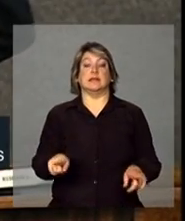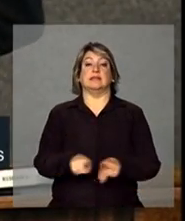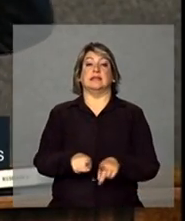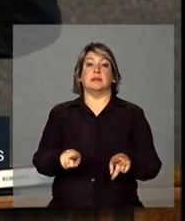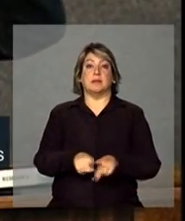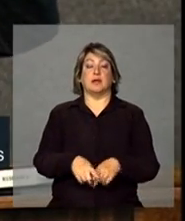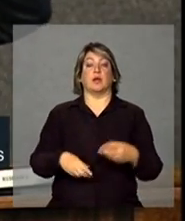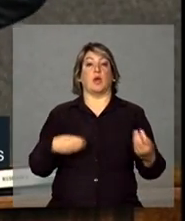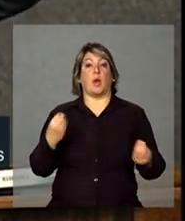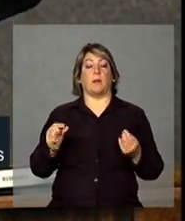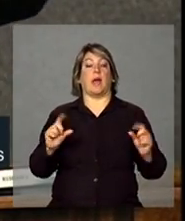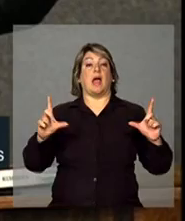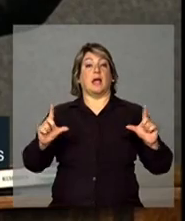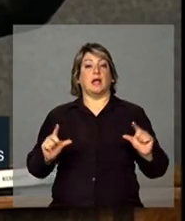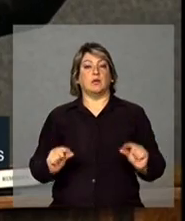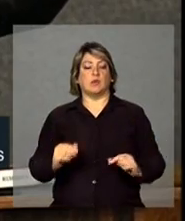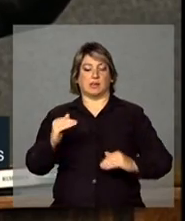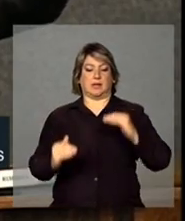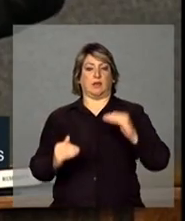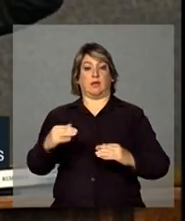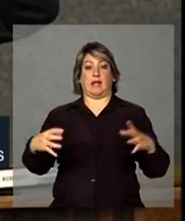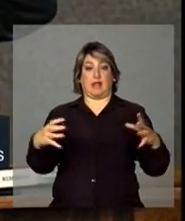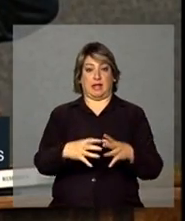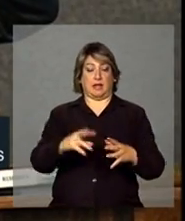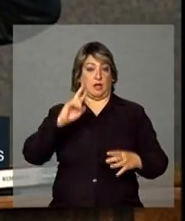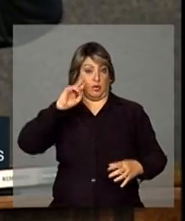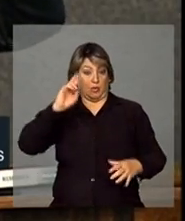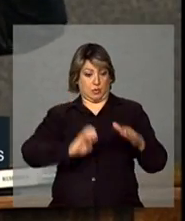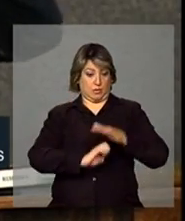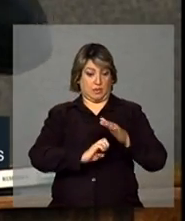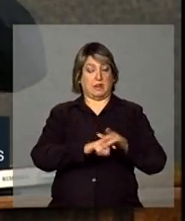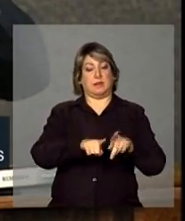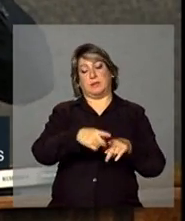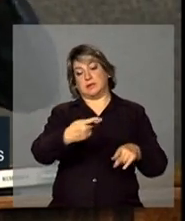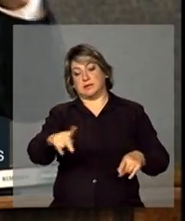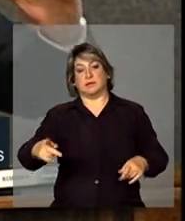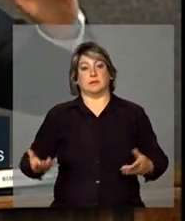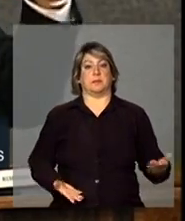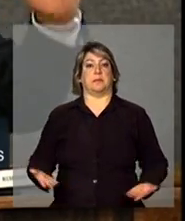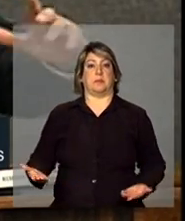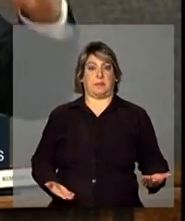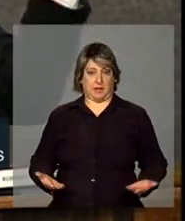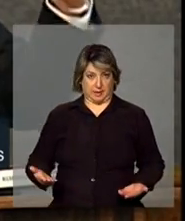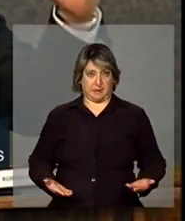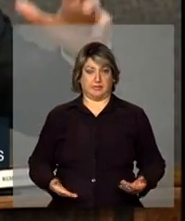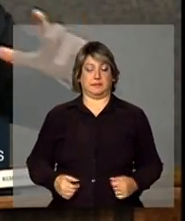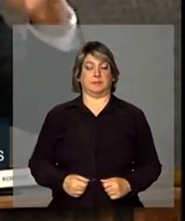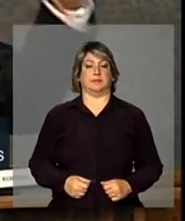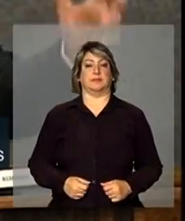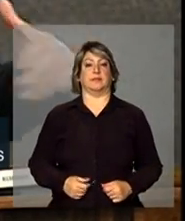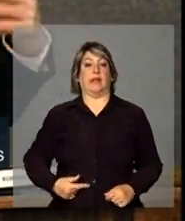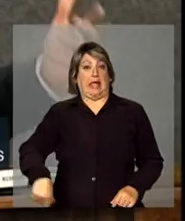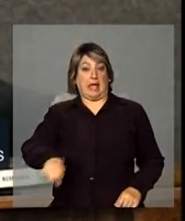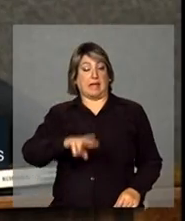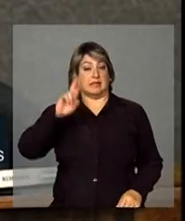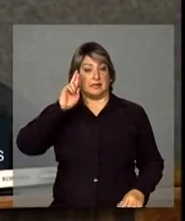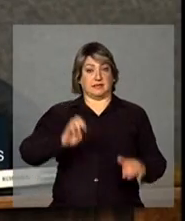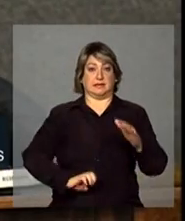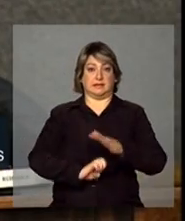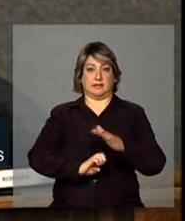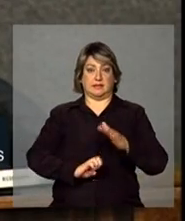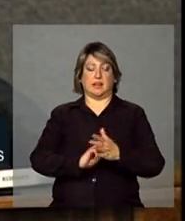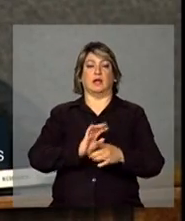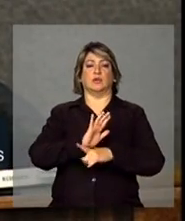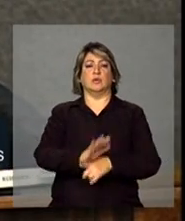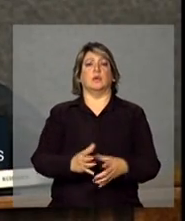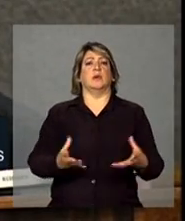redução da desigualdade entre empregadores e seus empregados. Então, esses empreendedores contribuíram de uma maneira muito